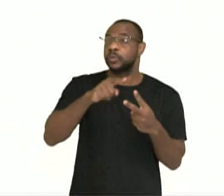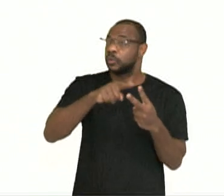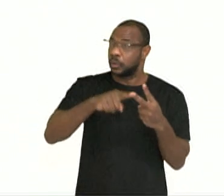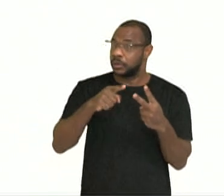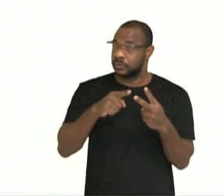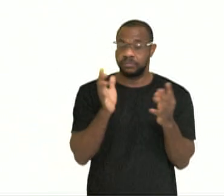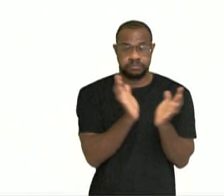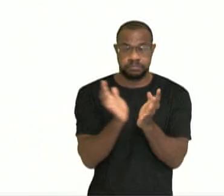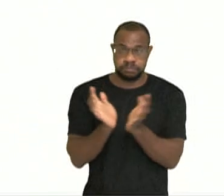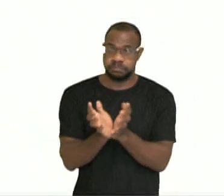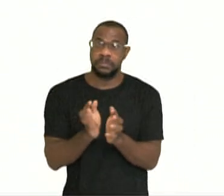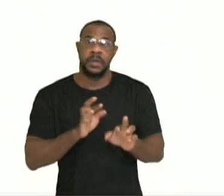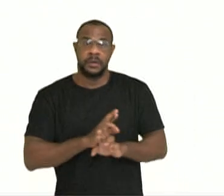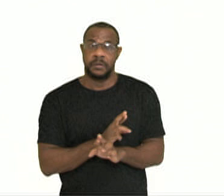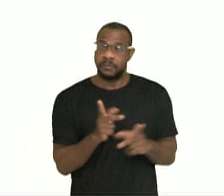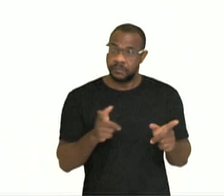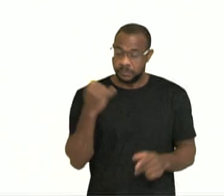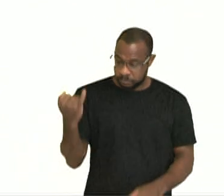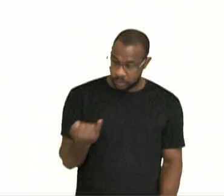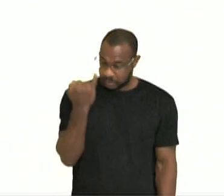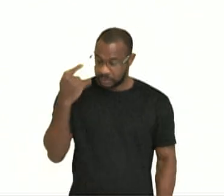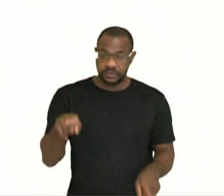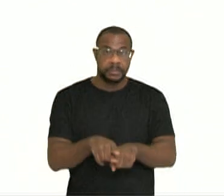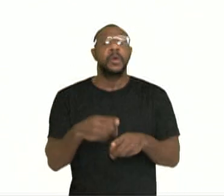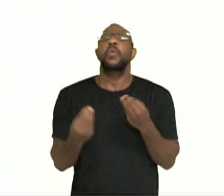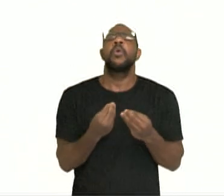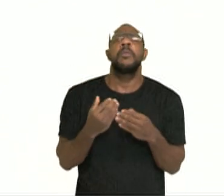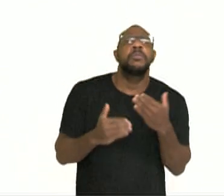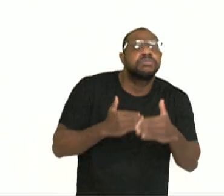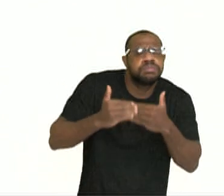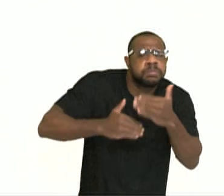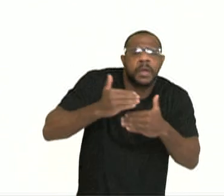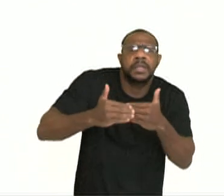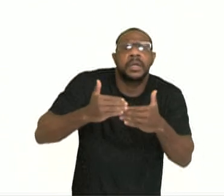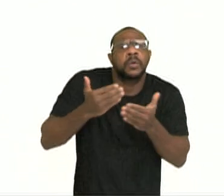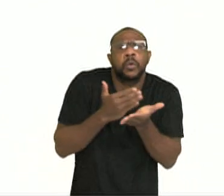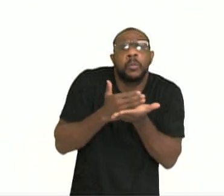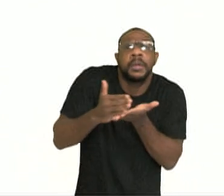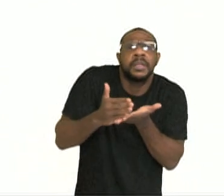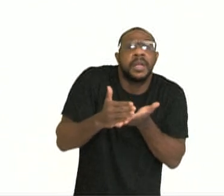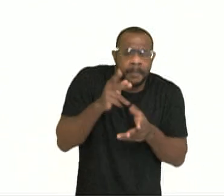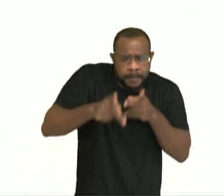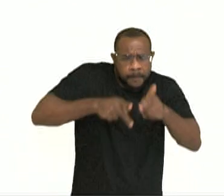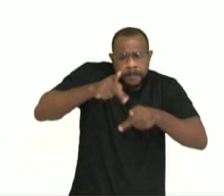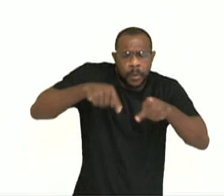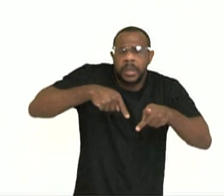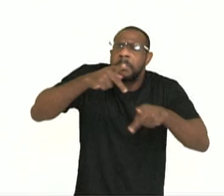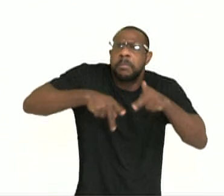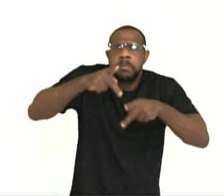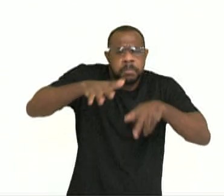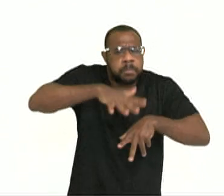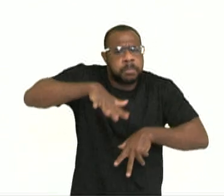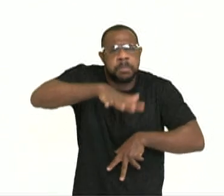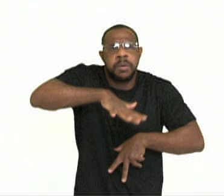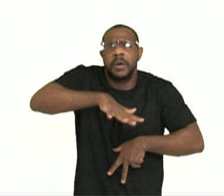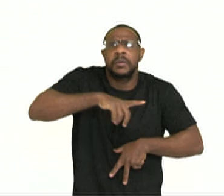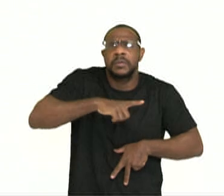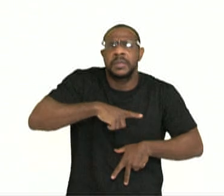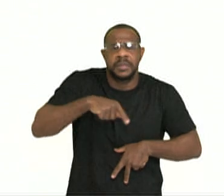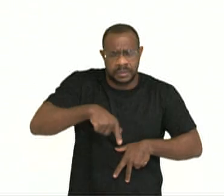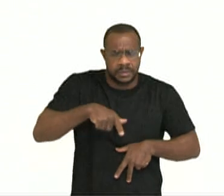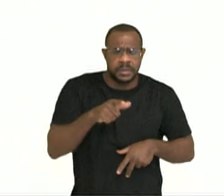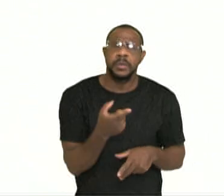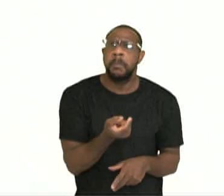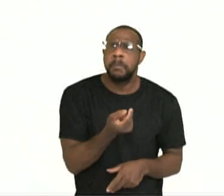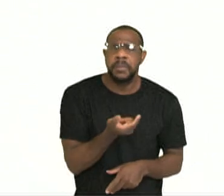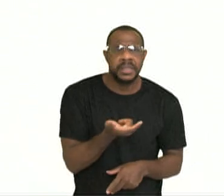importantes. Como se deu o processo de ter população e uma determinada parte dessa